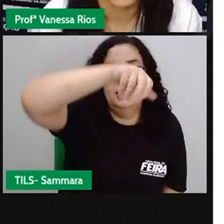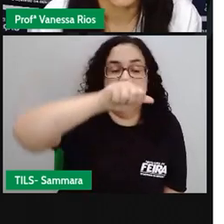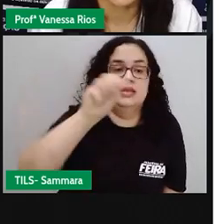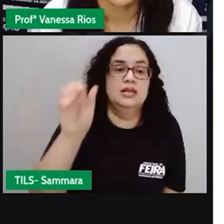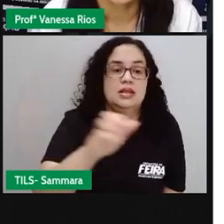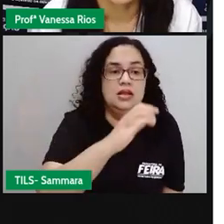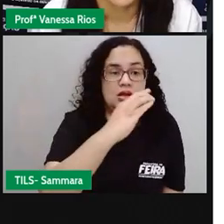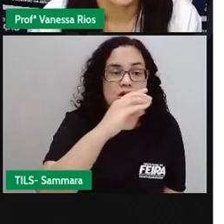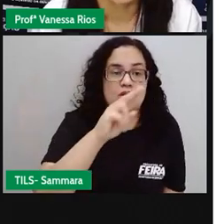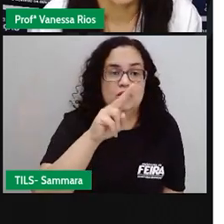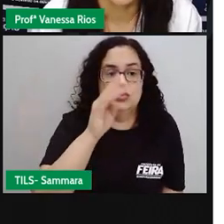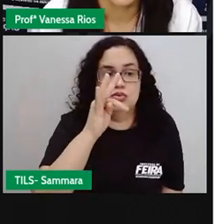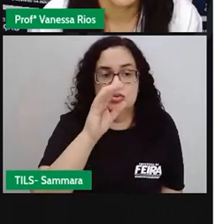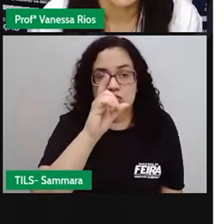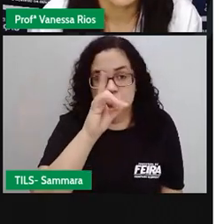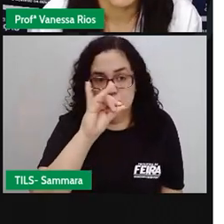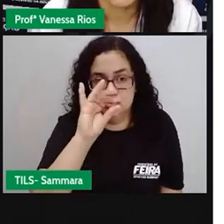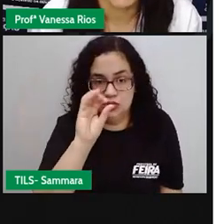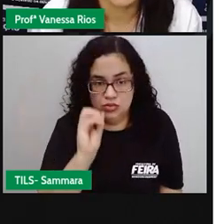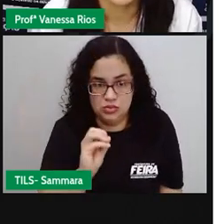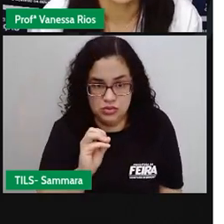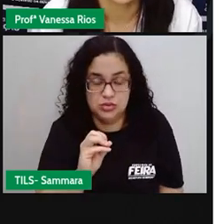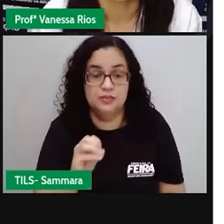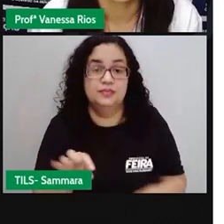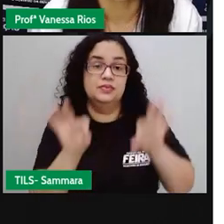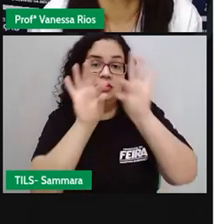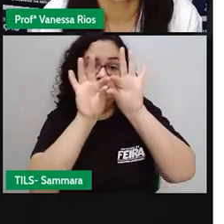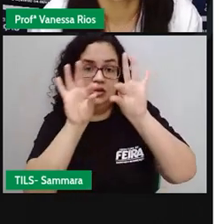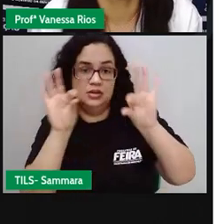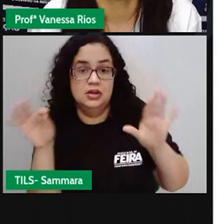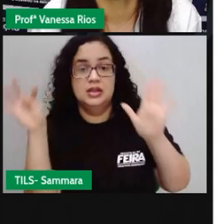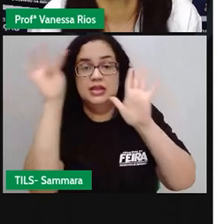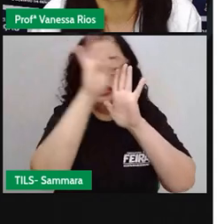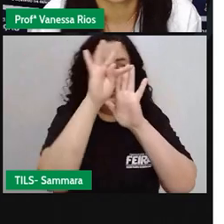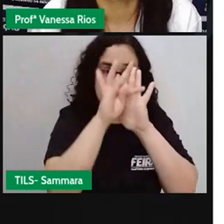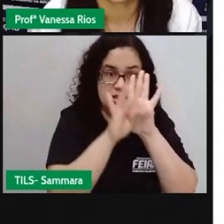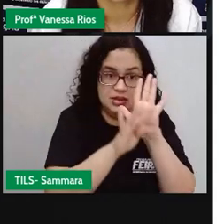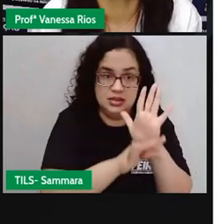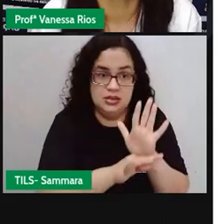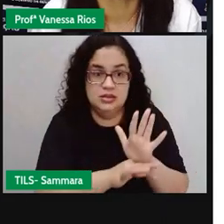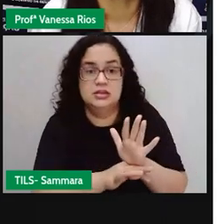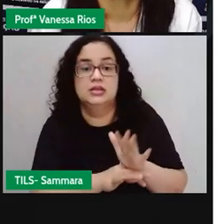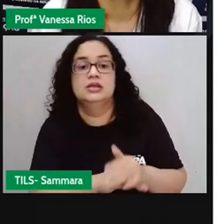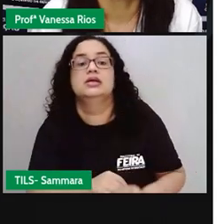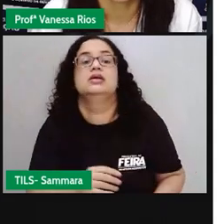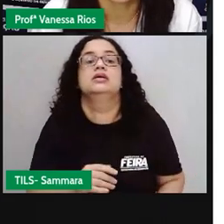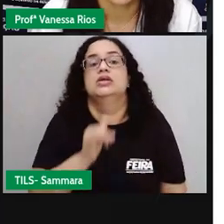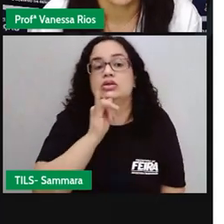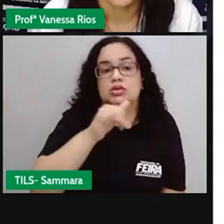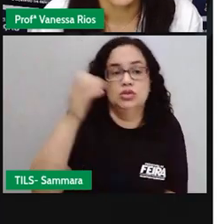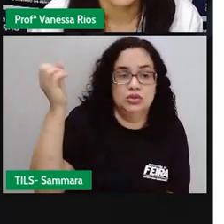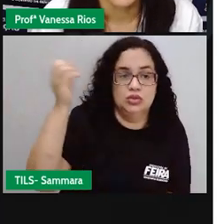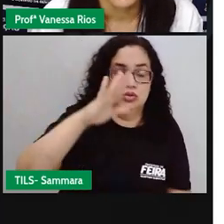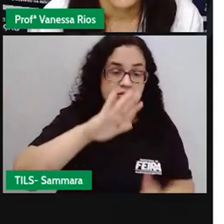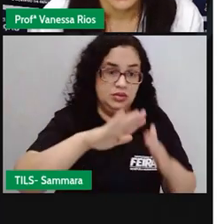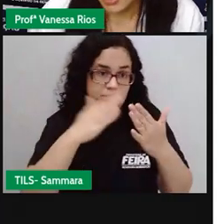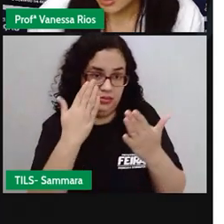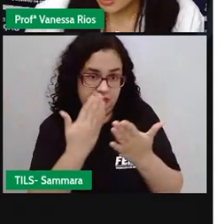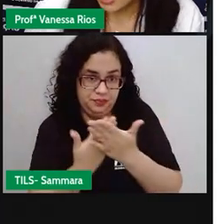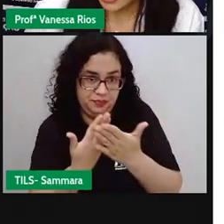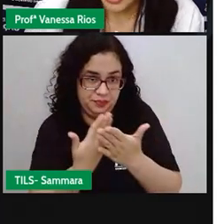Cristóvila. Aí, a ponte é a mesma ponte, né? E esse texto foi publicado na revista Nova Escola.